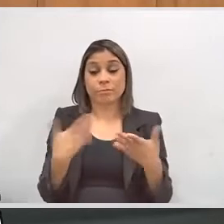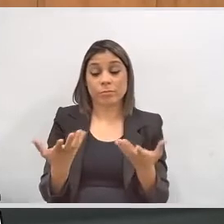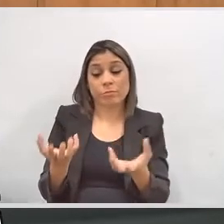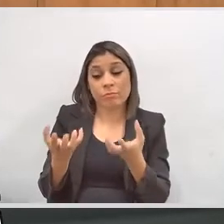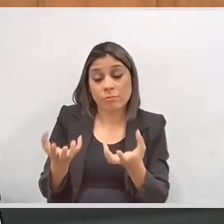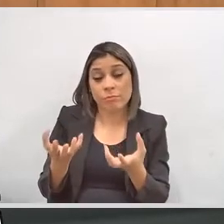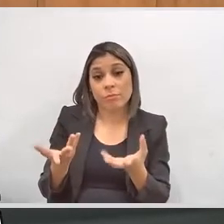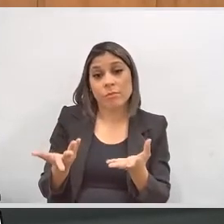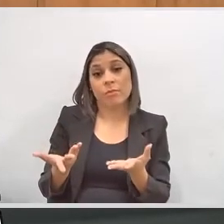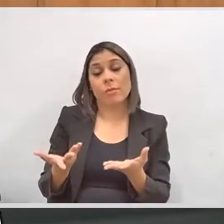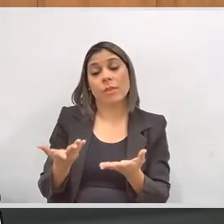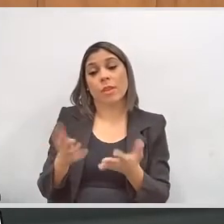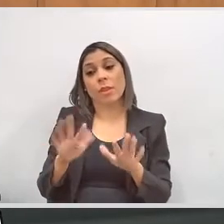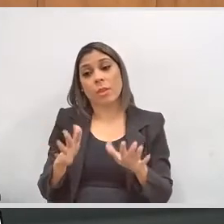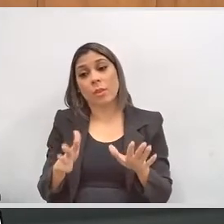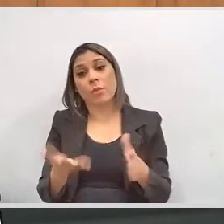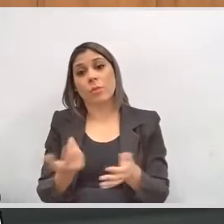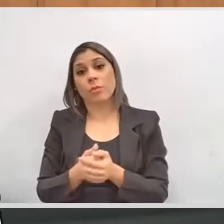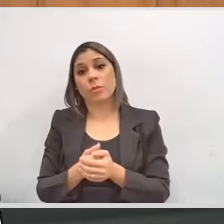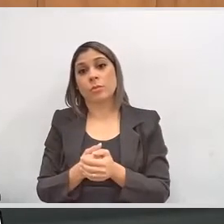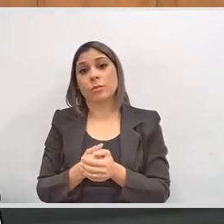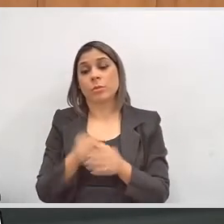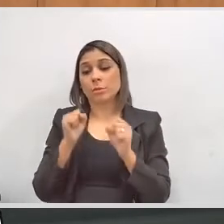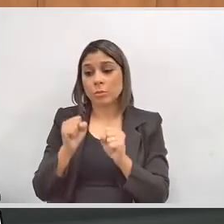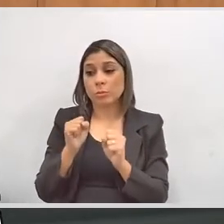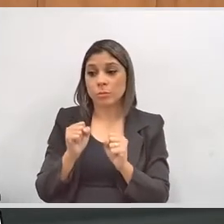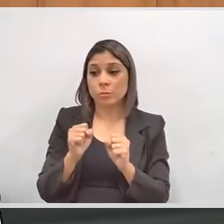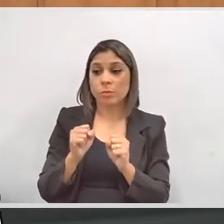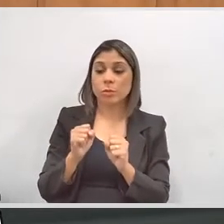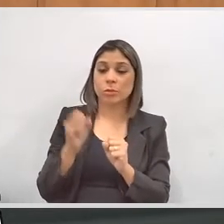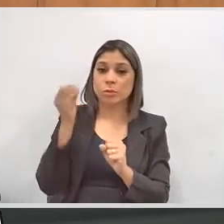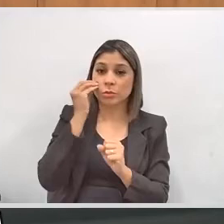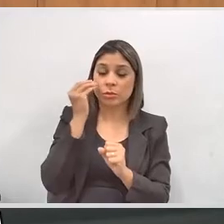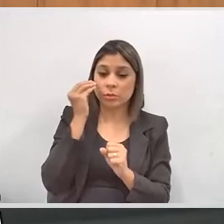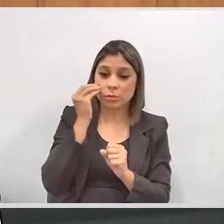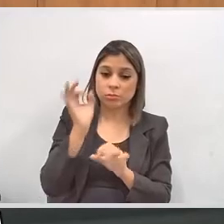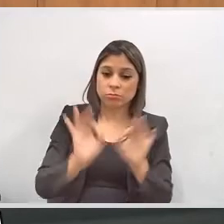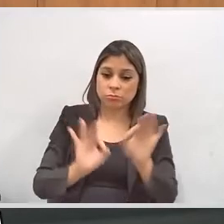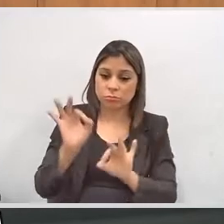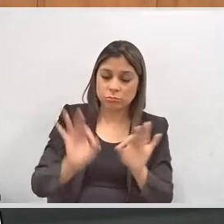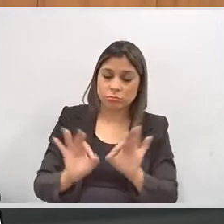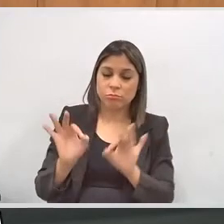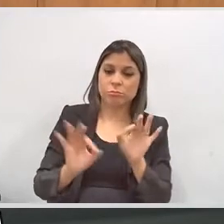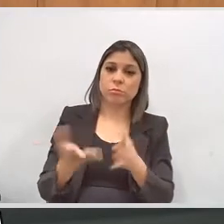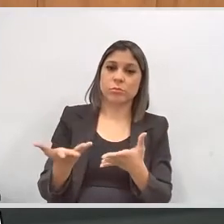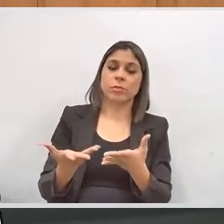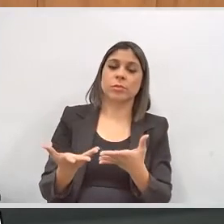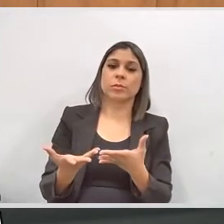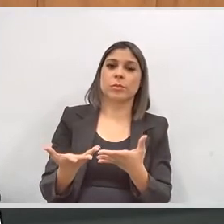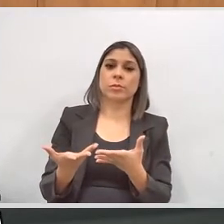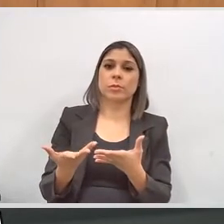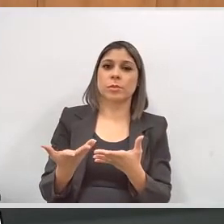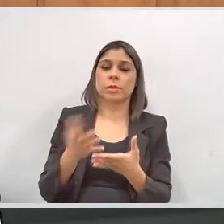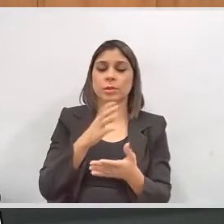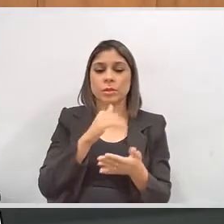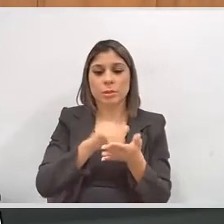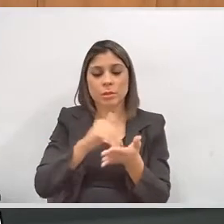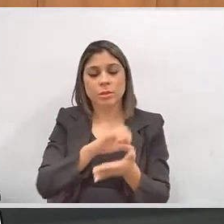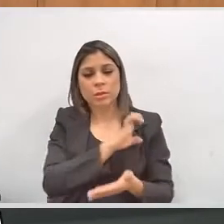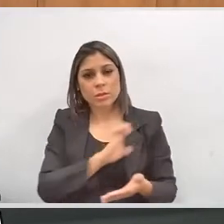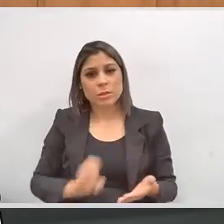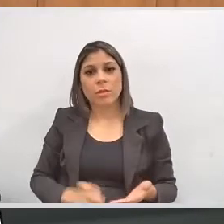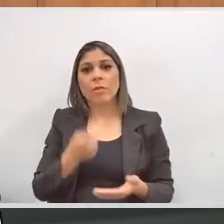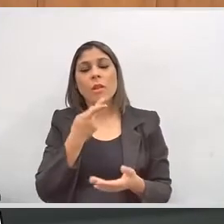Então, gostaria que, se fosse o caso, a senhora poderia passar um plano de ação da Secretaria do Estado, dizendo